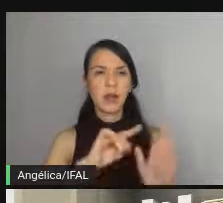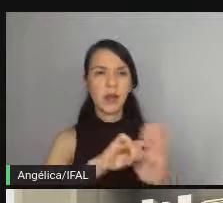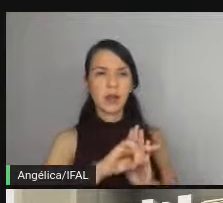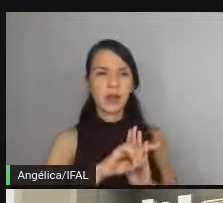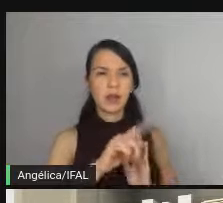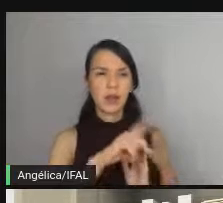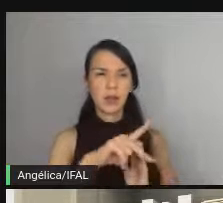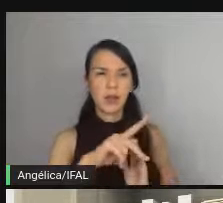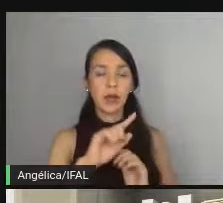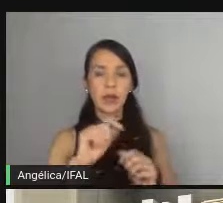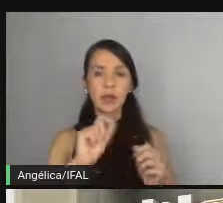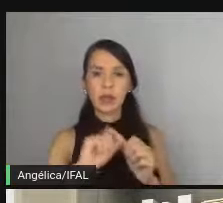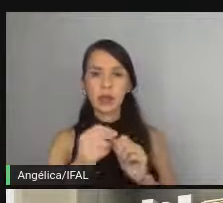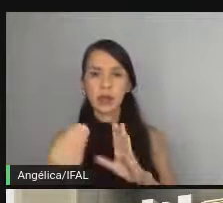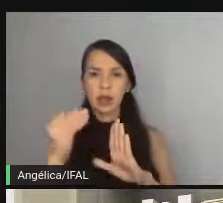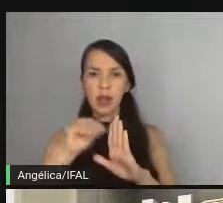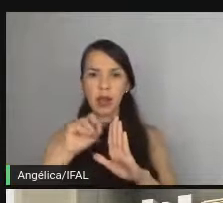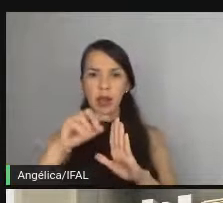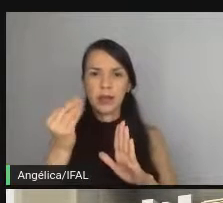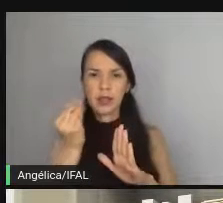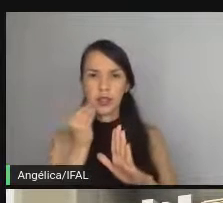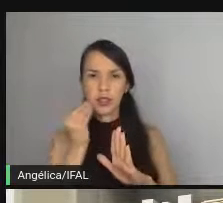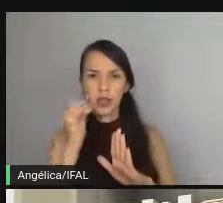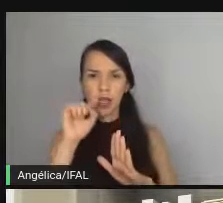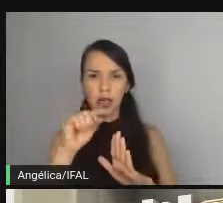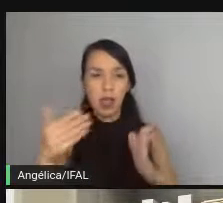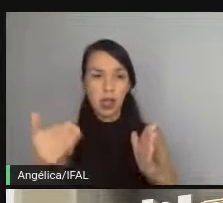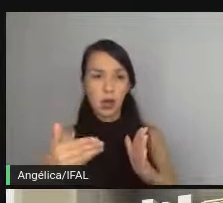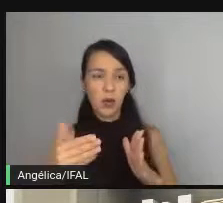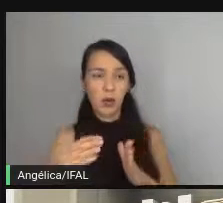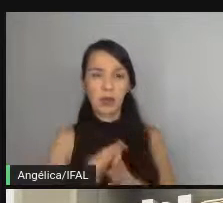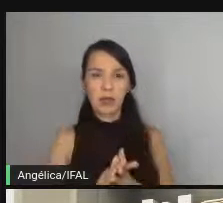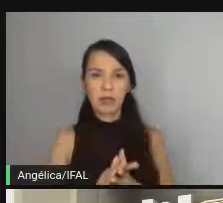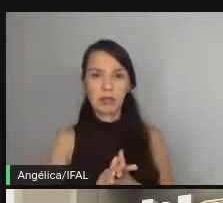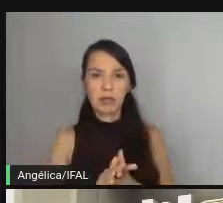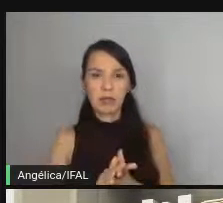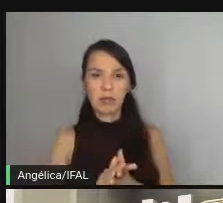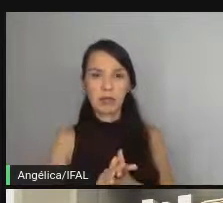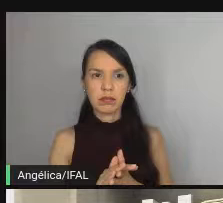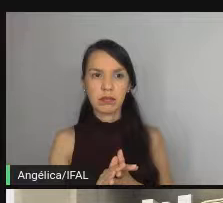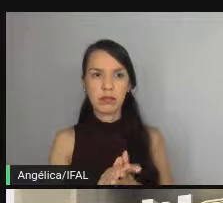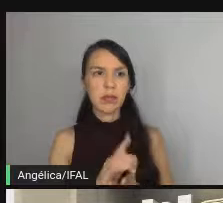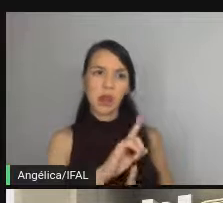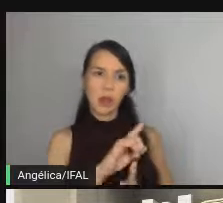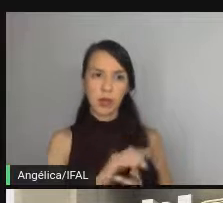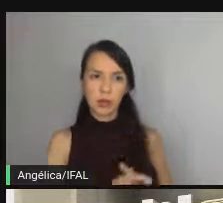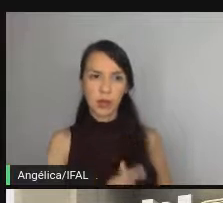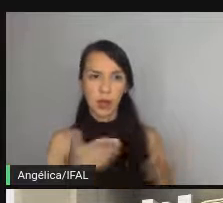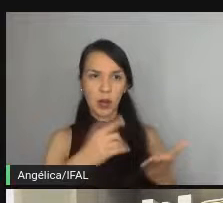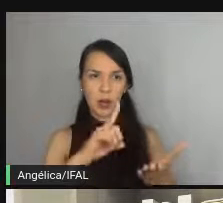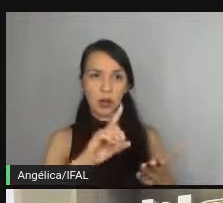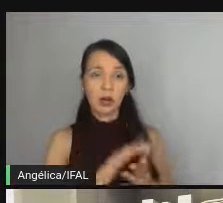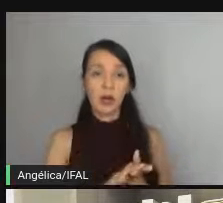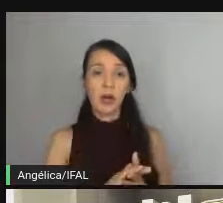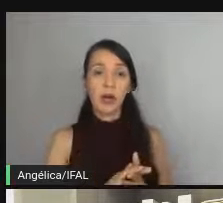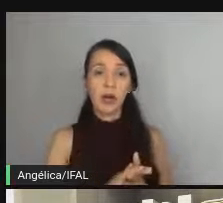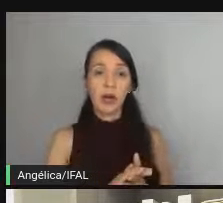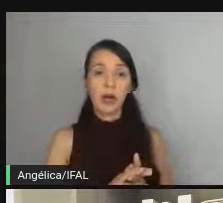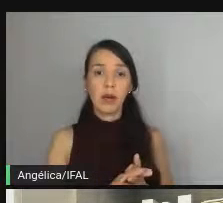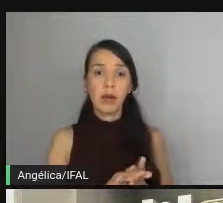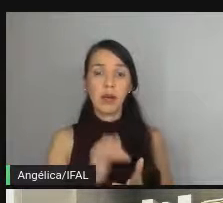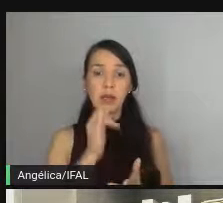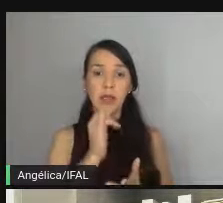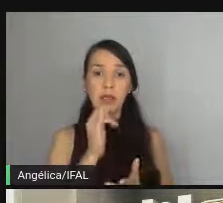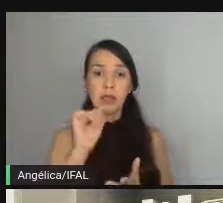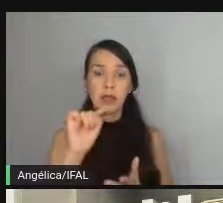acha que a gente deve adicionar essa checagem aqui agora não né não agora não porque nesse caso aí